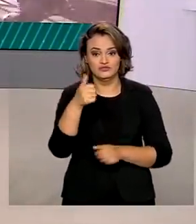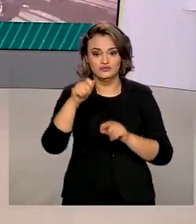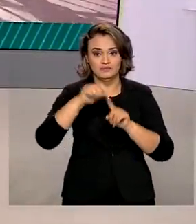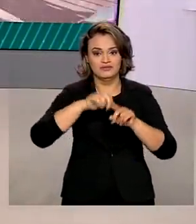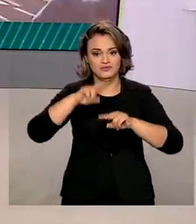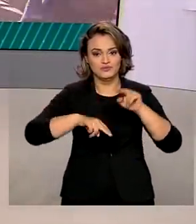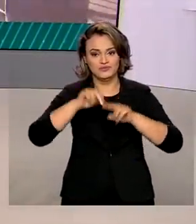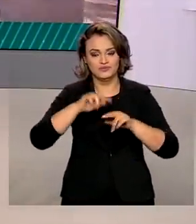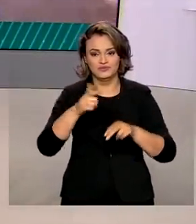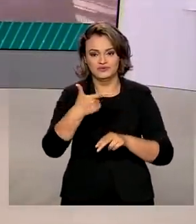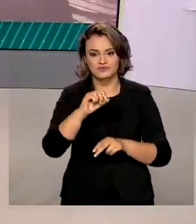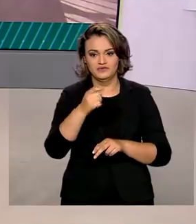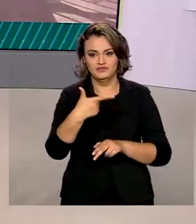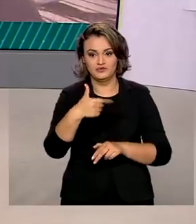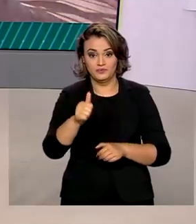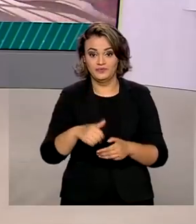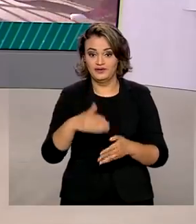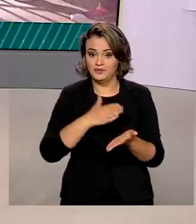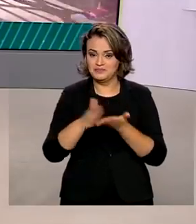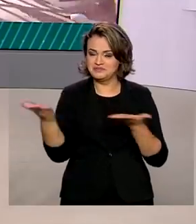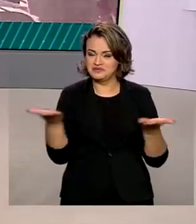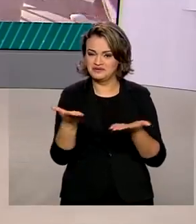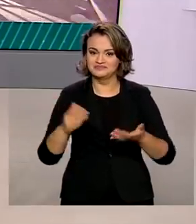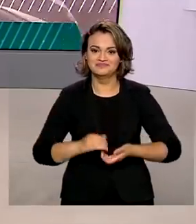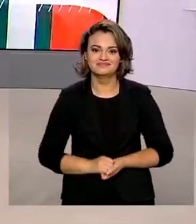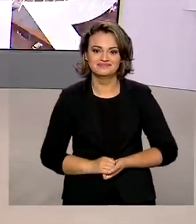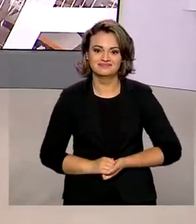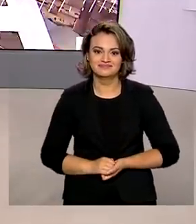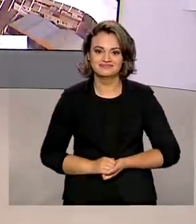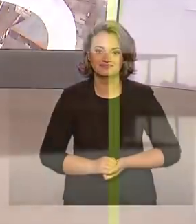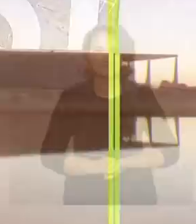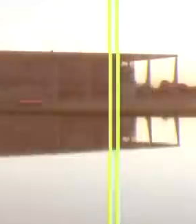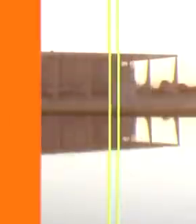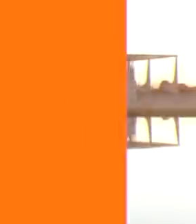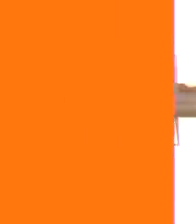junho de 2021, o Brasil em Dia está começando.